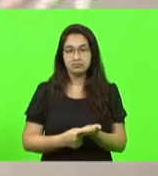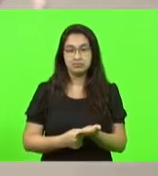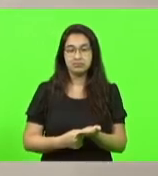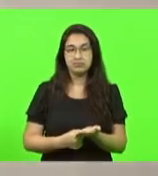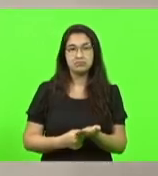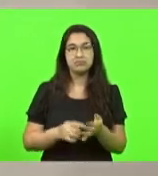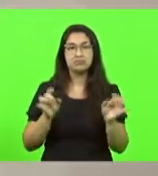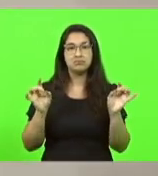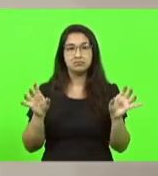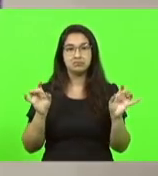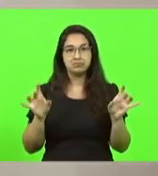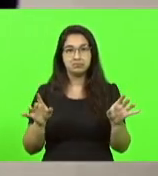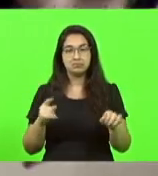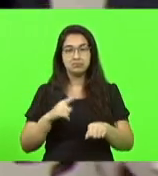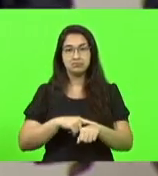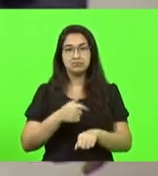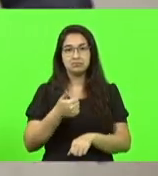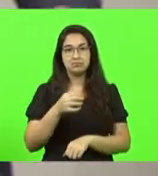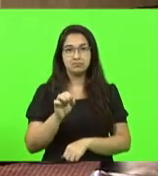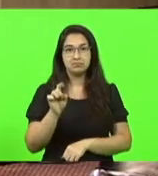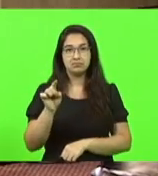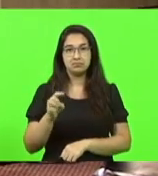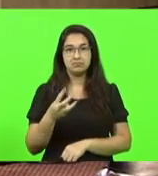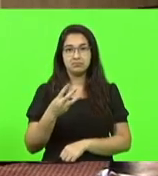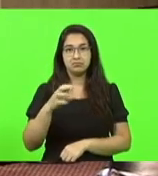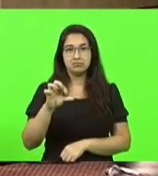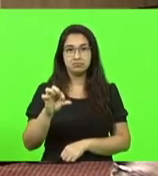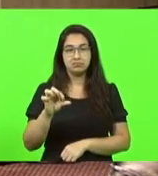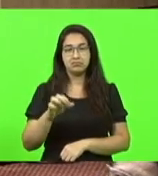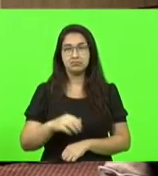extraordinária para as 10 horas e 39 minutos.